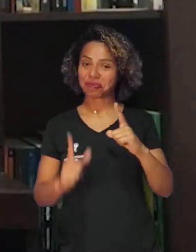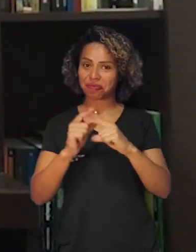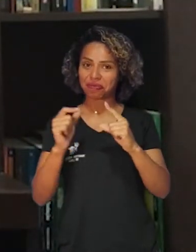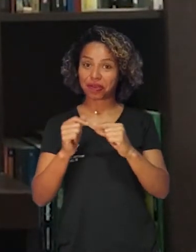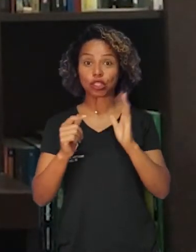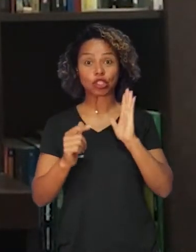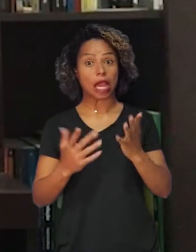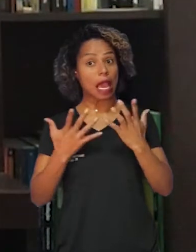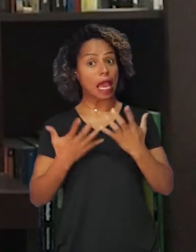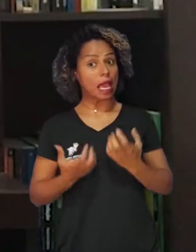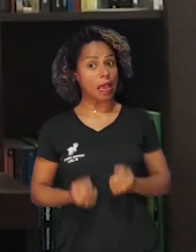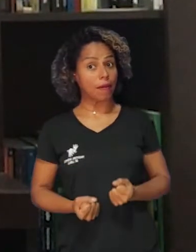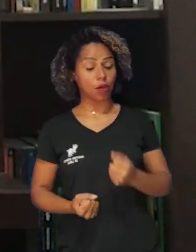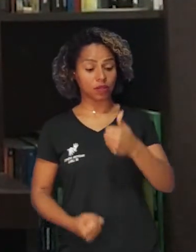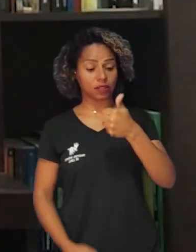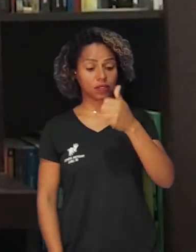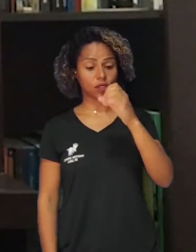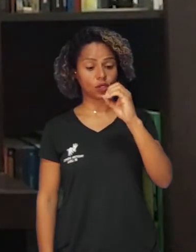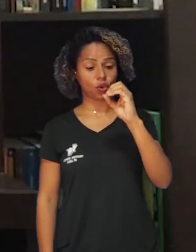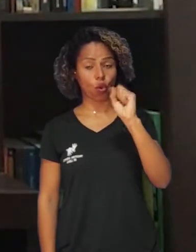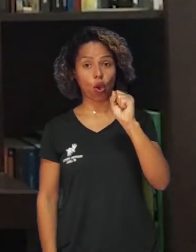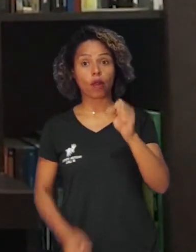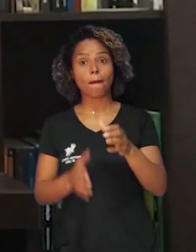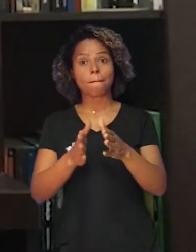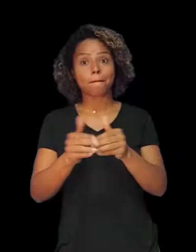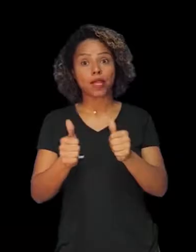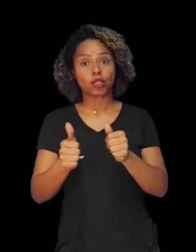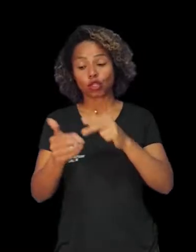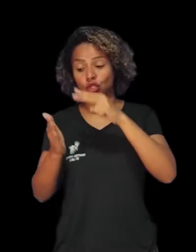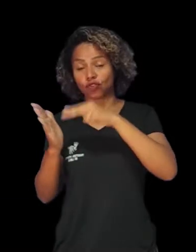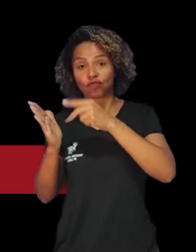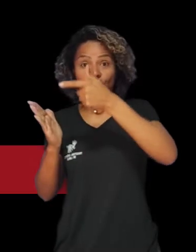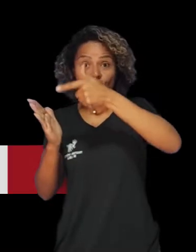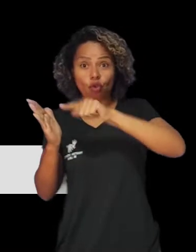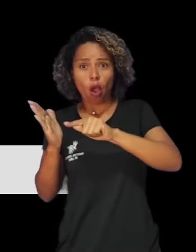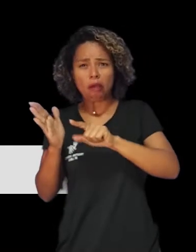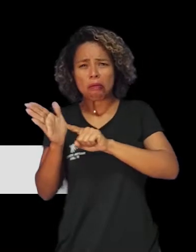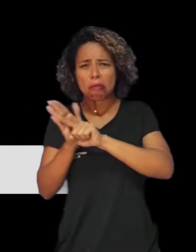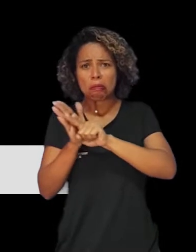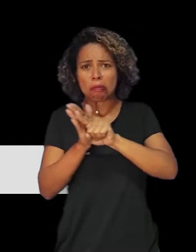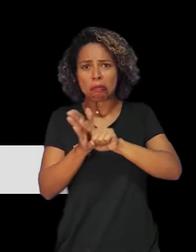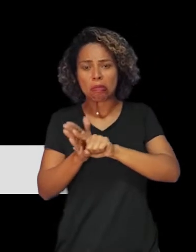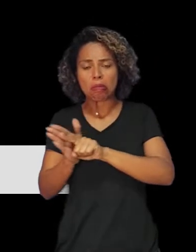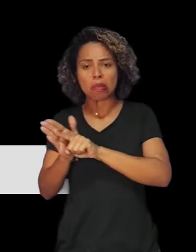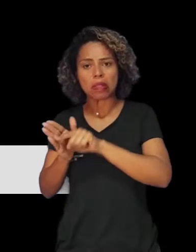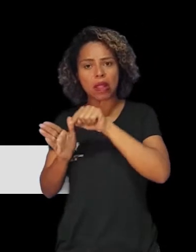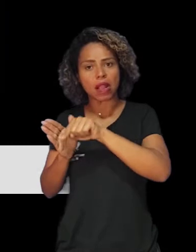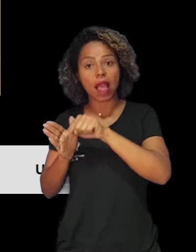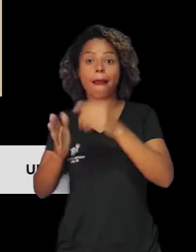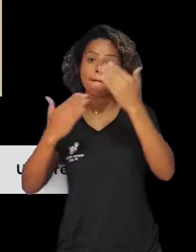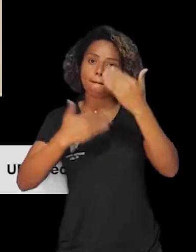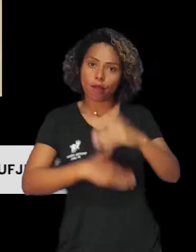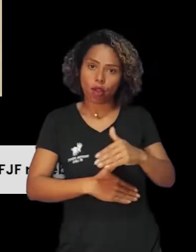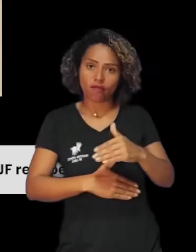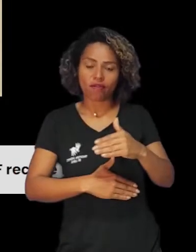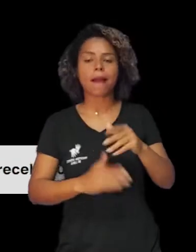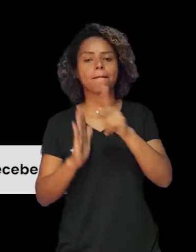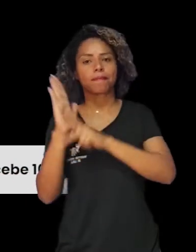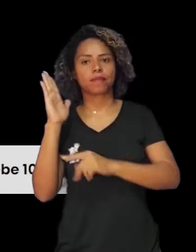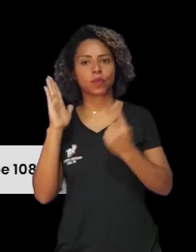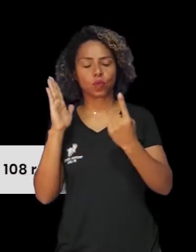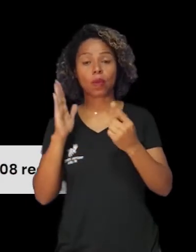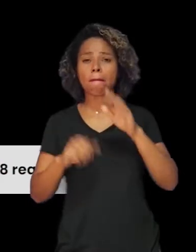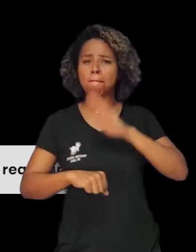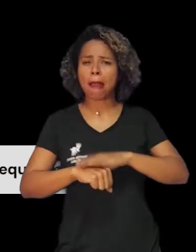requerimentos de recursos das provas do Módulo 1. A prova com o maior número de questionamentos foi a de Biologia,